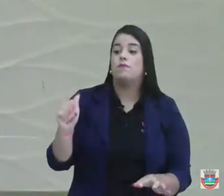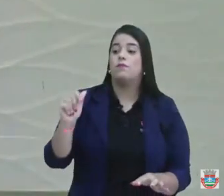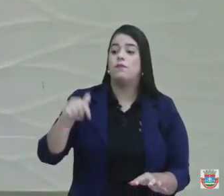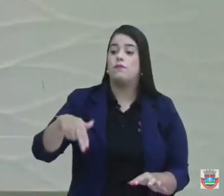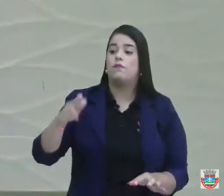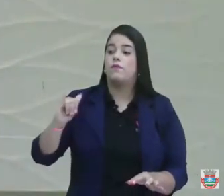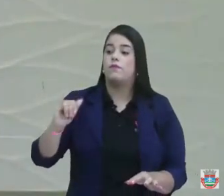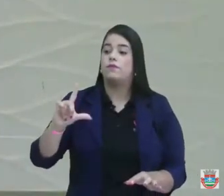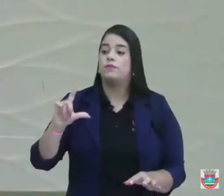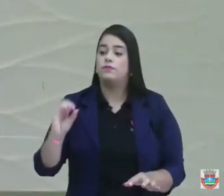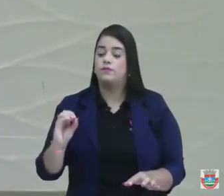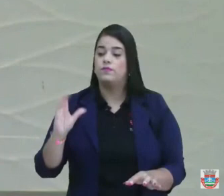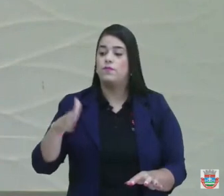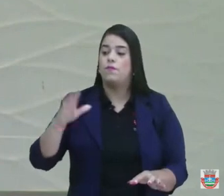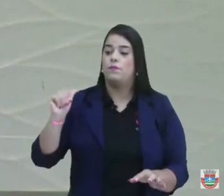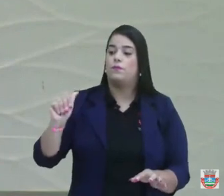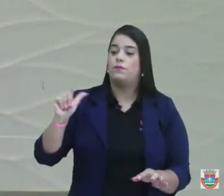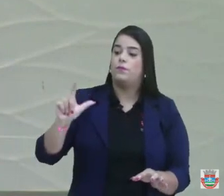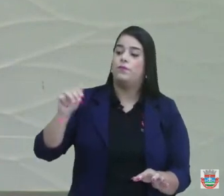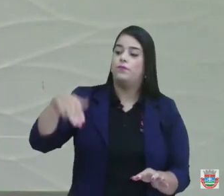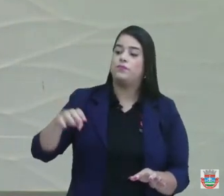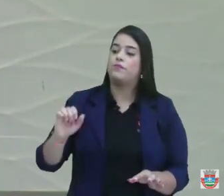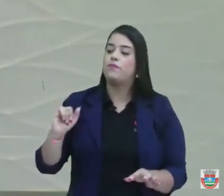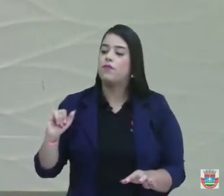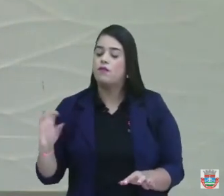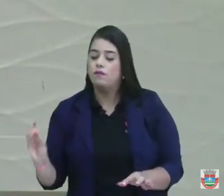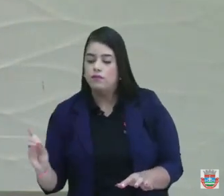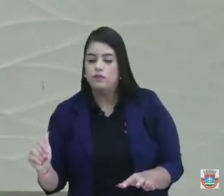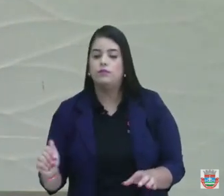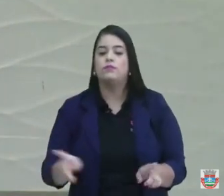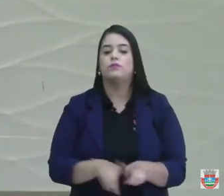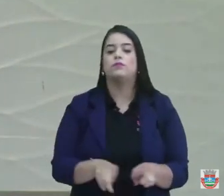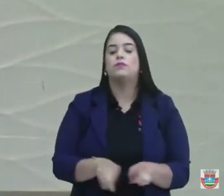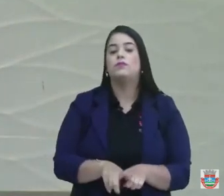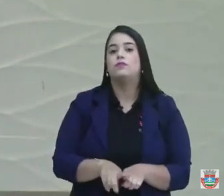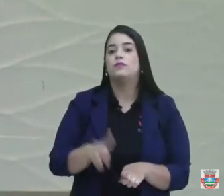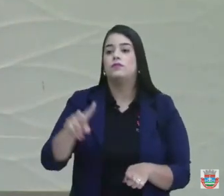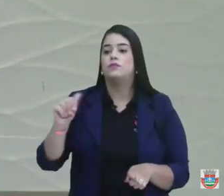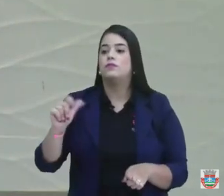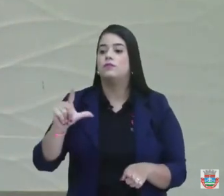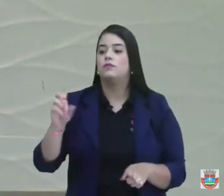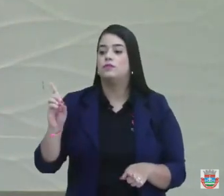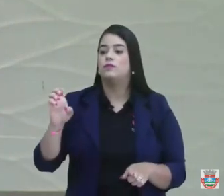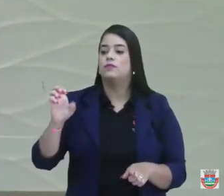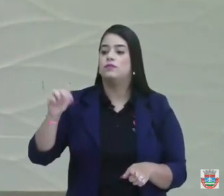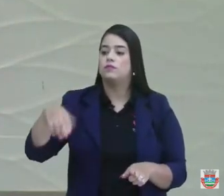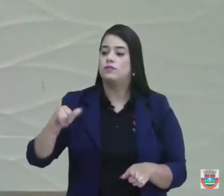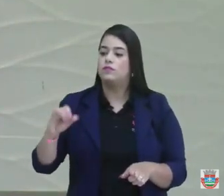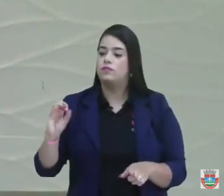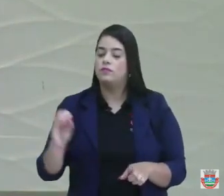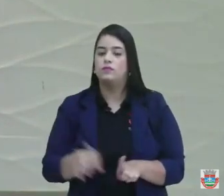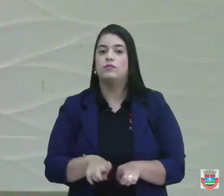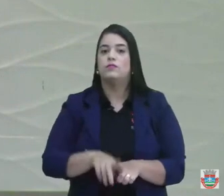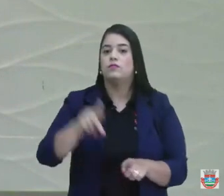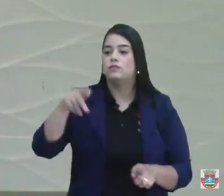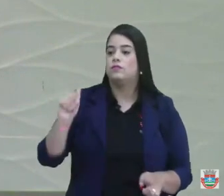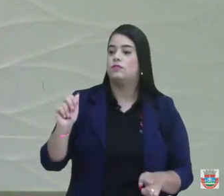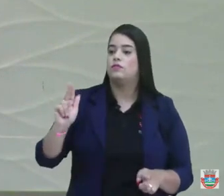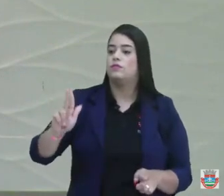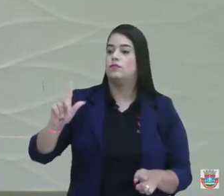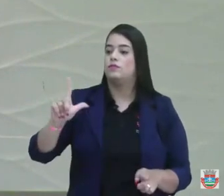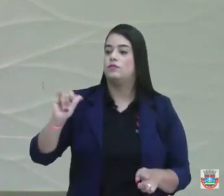aniversariante da semana, Alderami Cavalcante, meu irmão, Paulinho, irmão de Dilso, Paulinho Cavalcante,